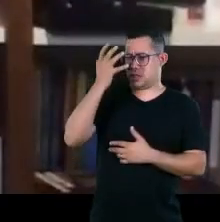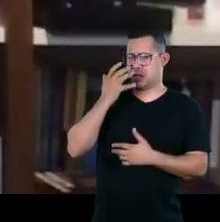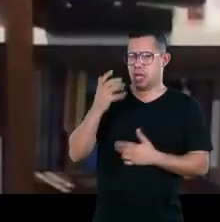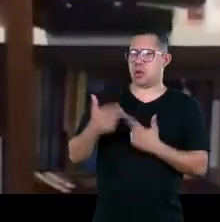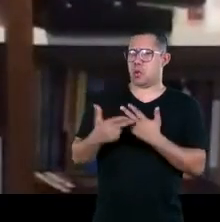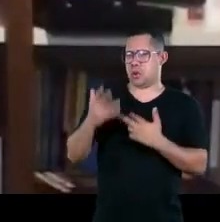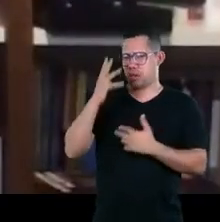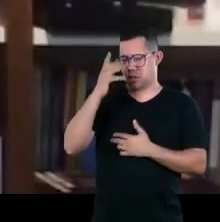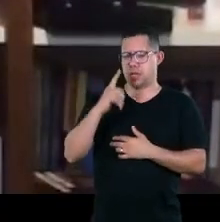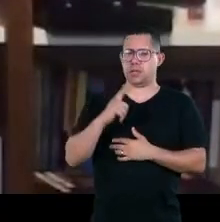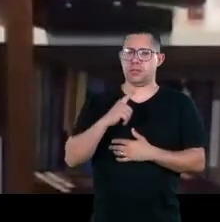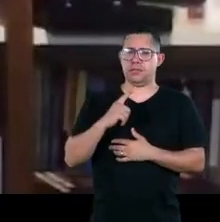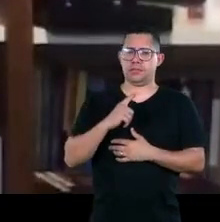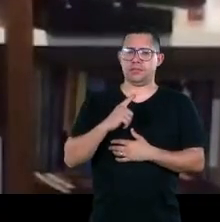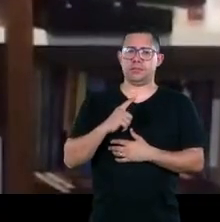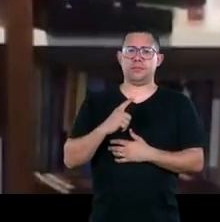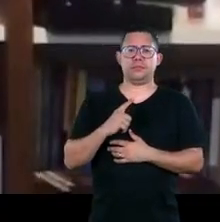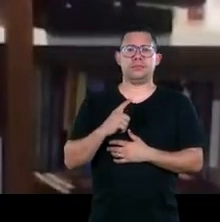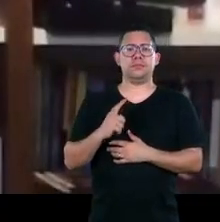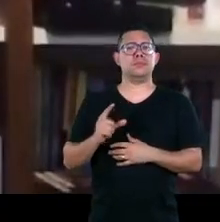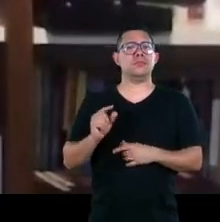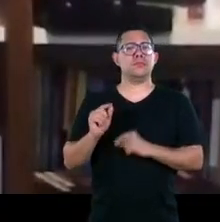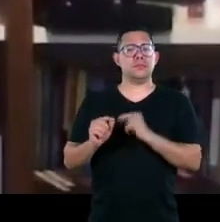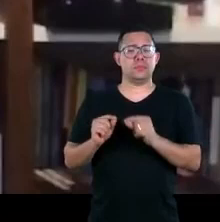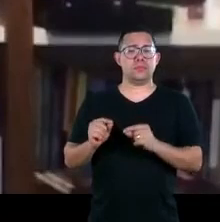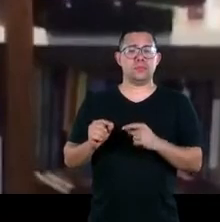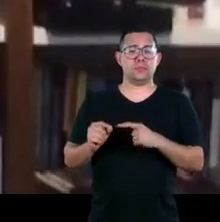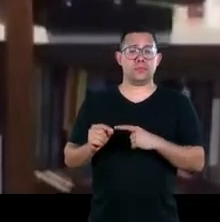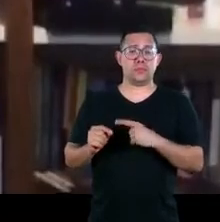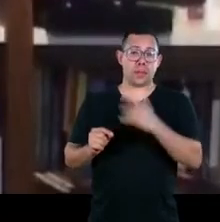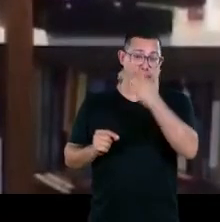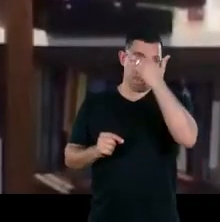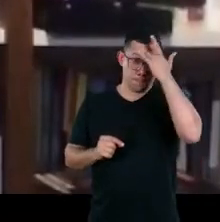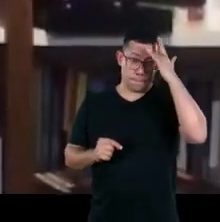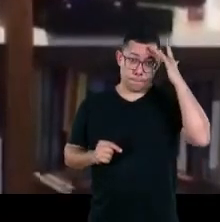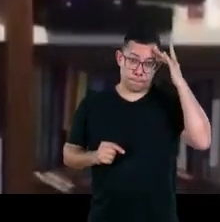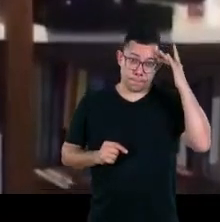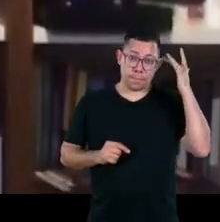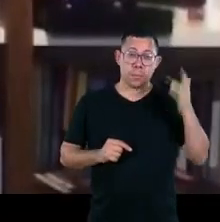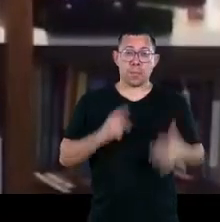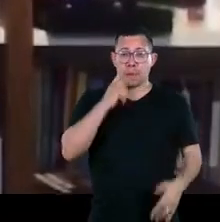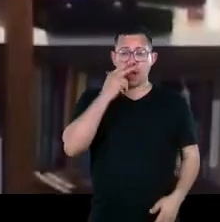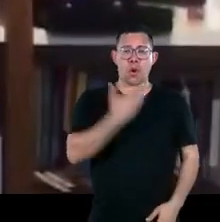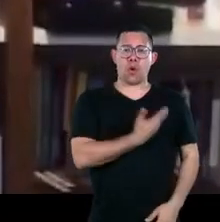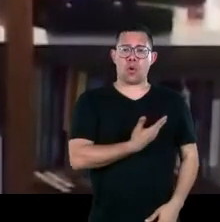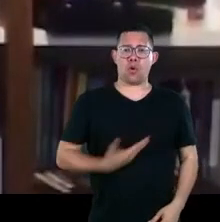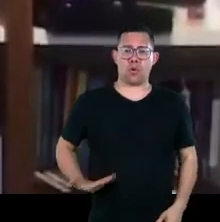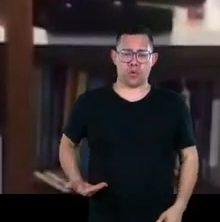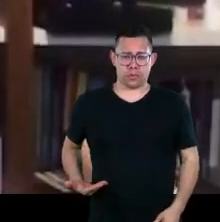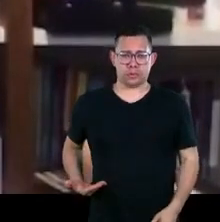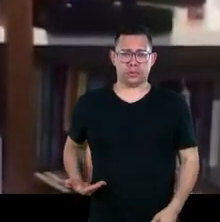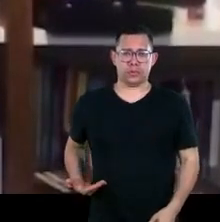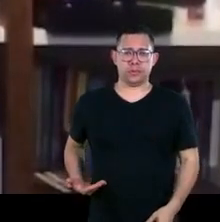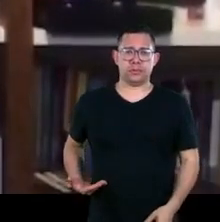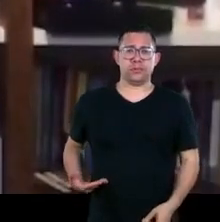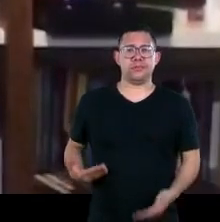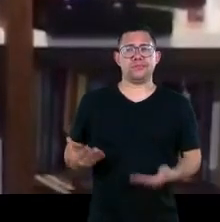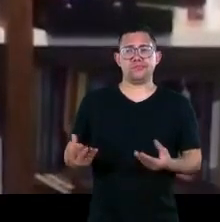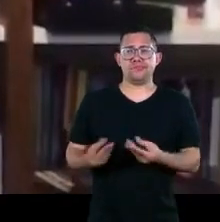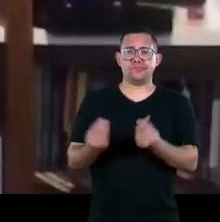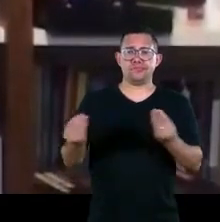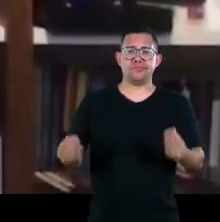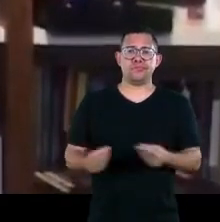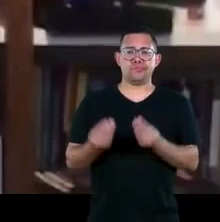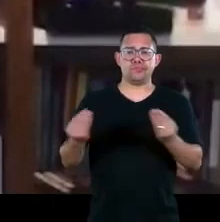observa é que o prestígio daqueles que detêm o poder hoje tem caído muito o que é uma revelação